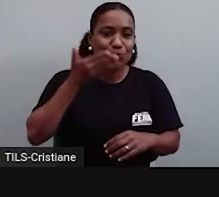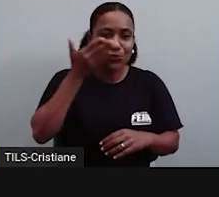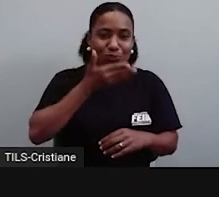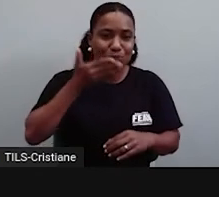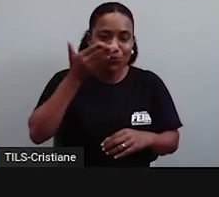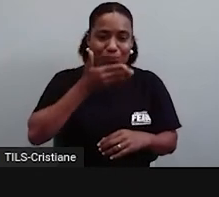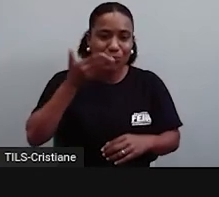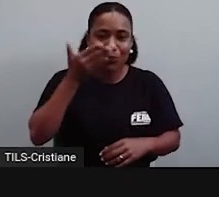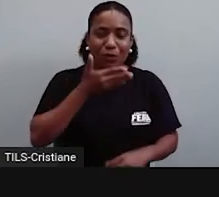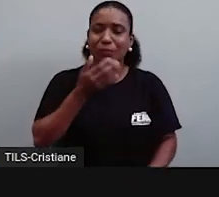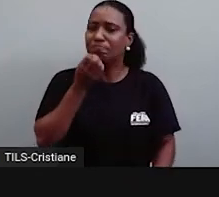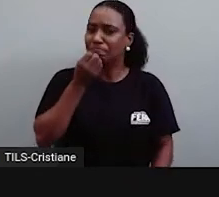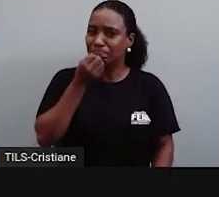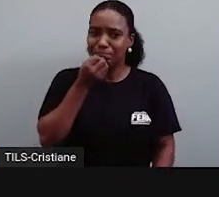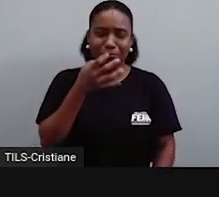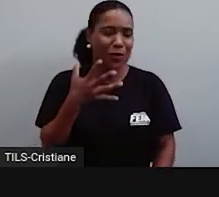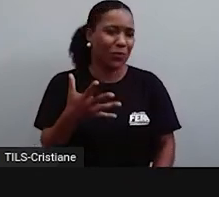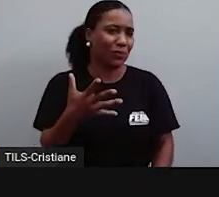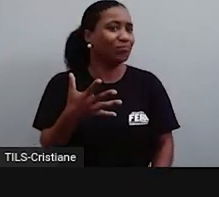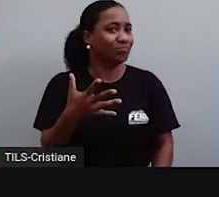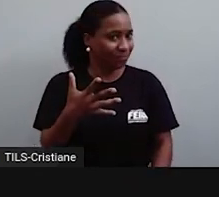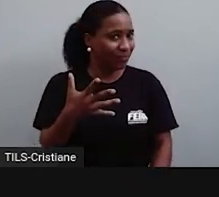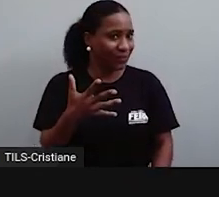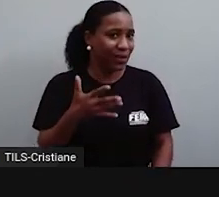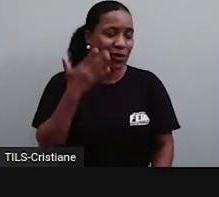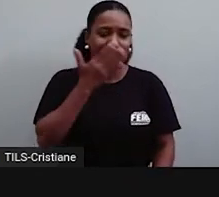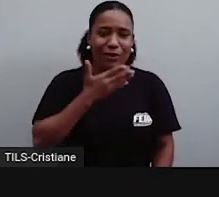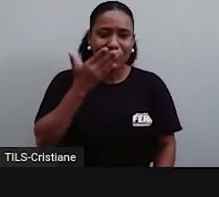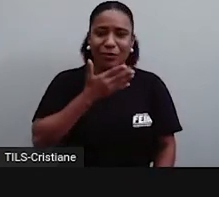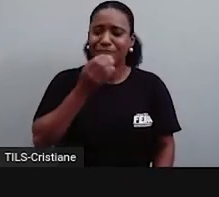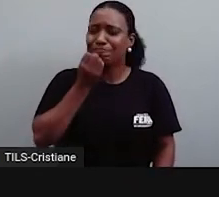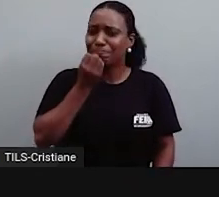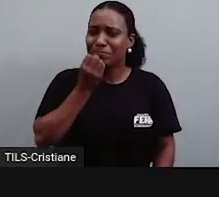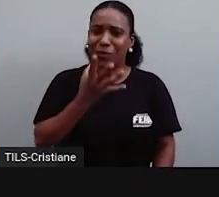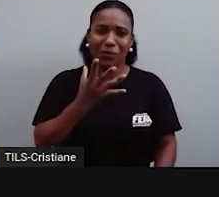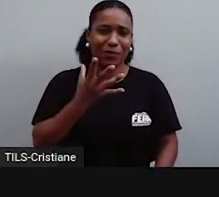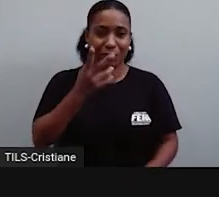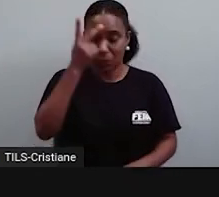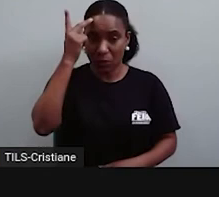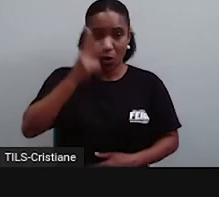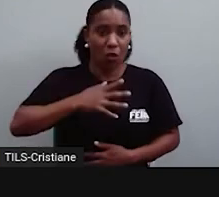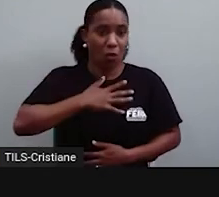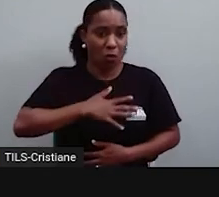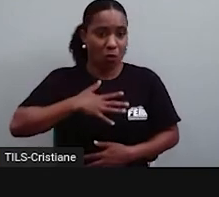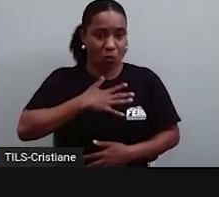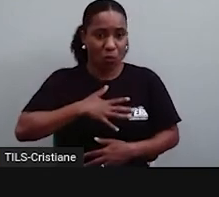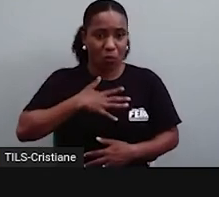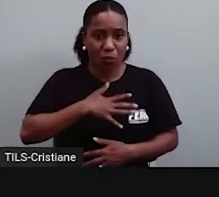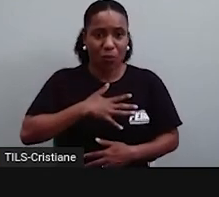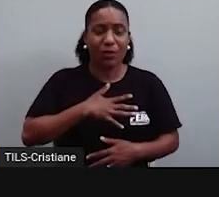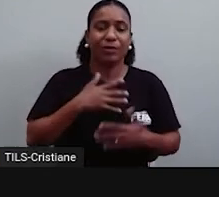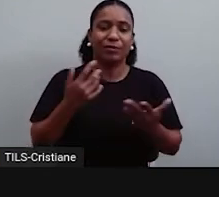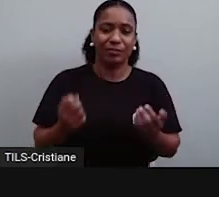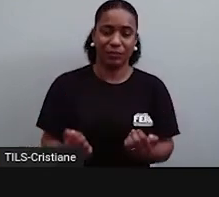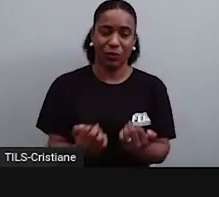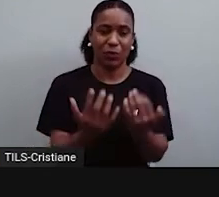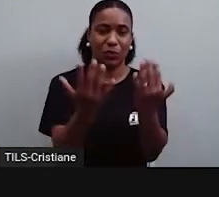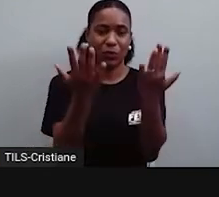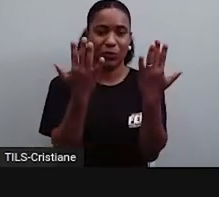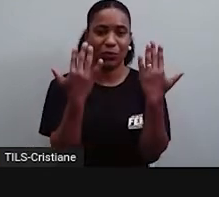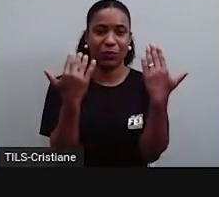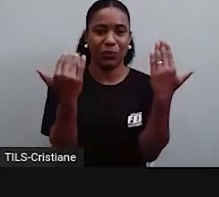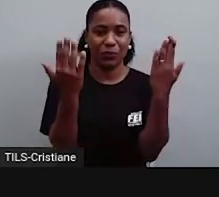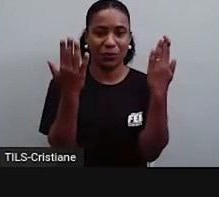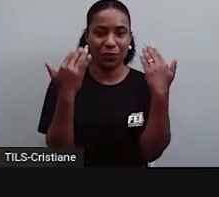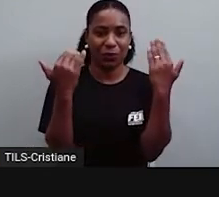tipo de produto muito propensado na época. E a gente tinha só luz propensiva para se plantar. Então,